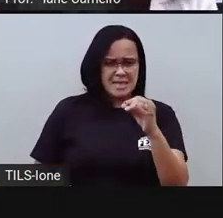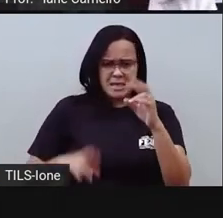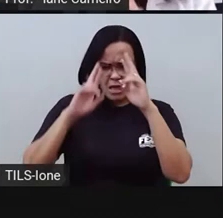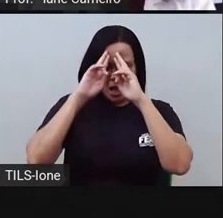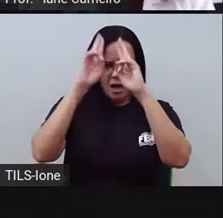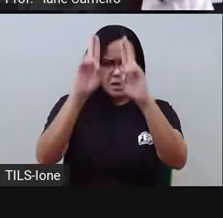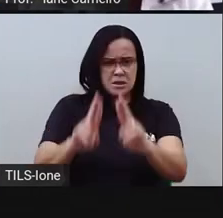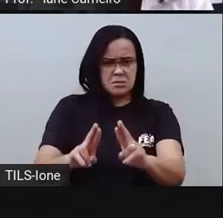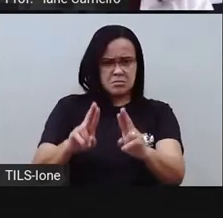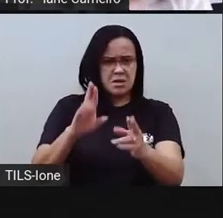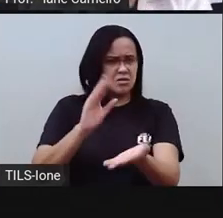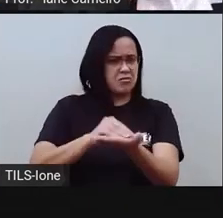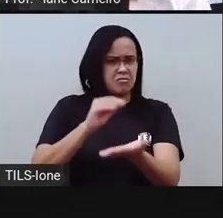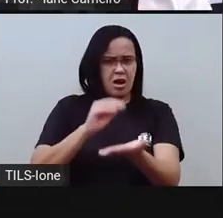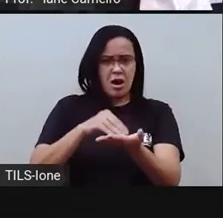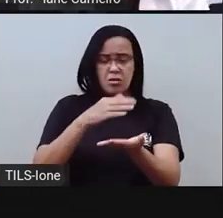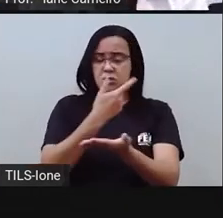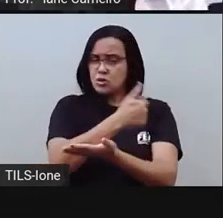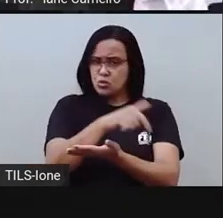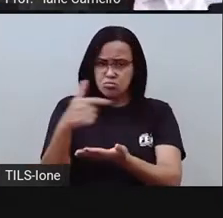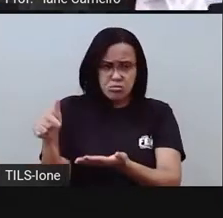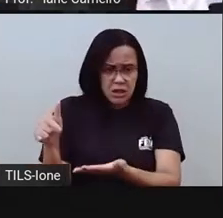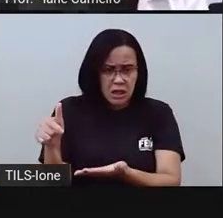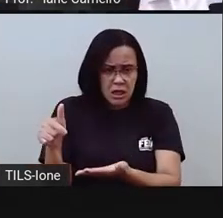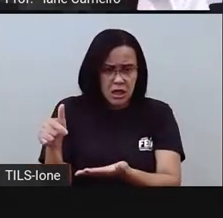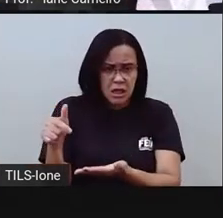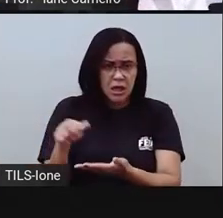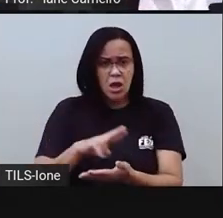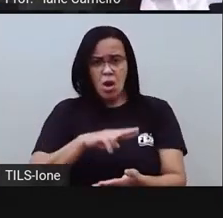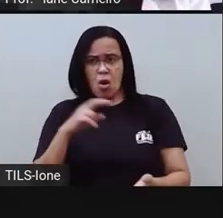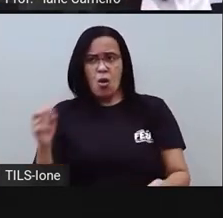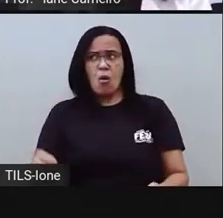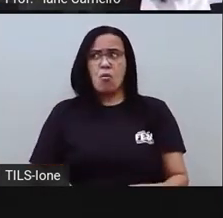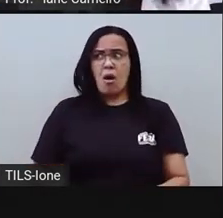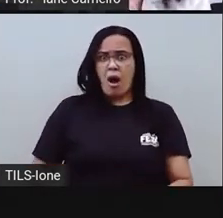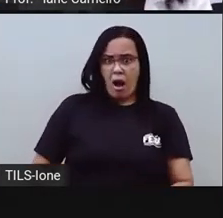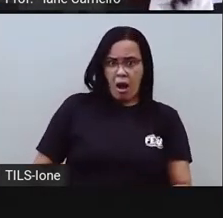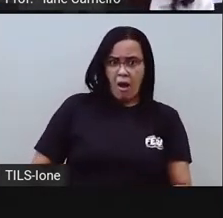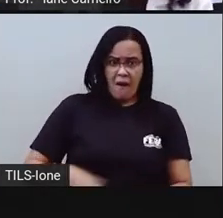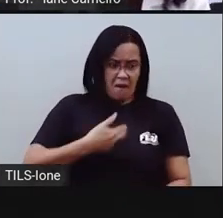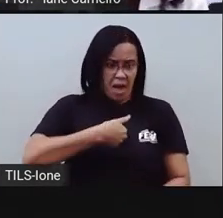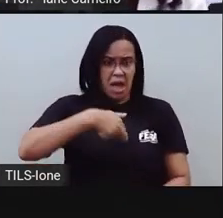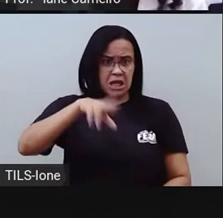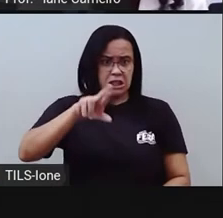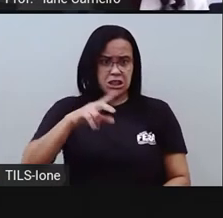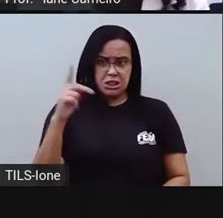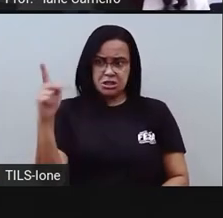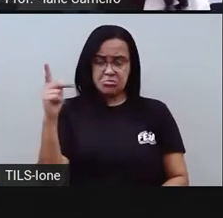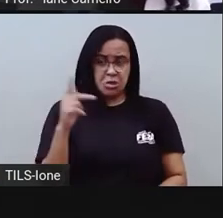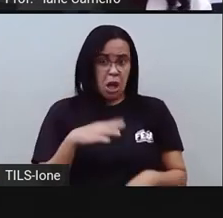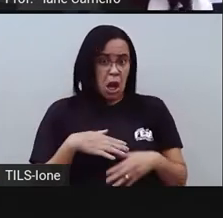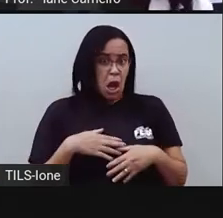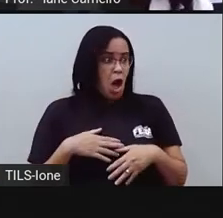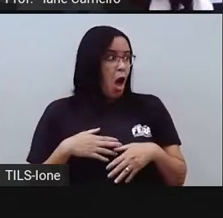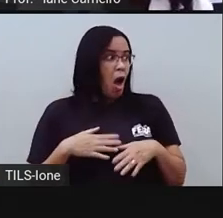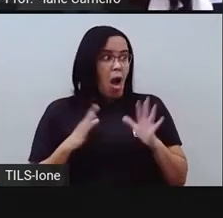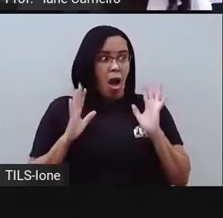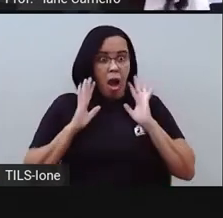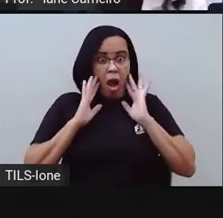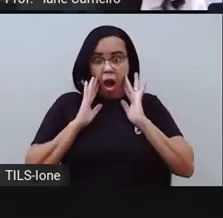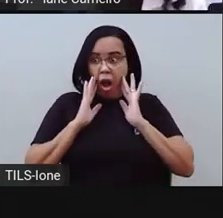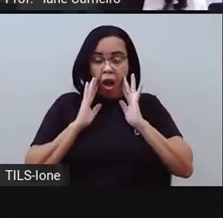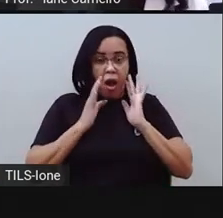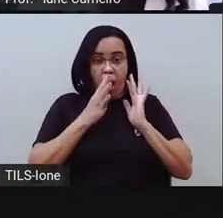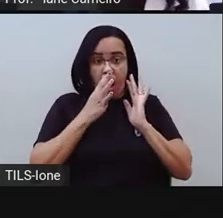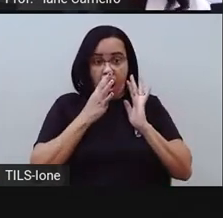Ou então, quando descobre, ah, fulano é daquela religião. Ih, isso aí se chama, ó, intolerância